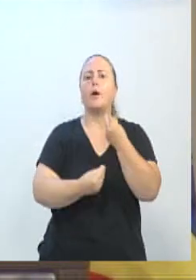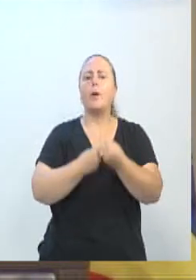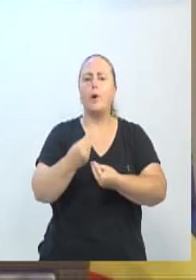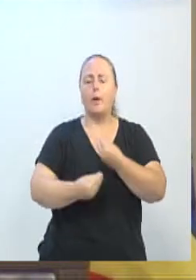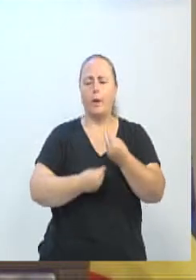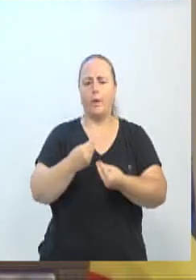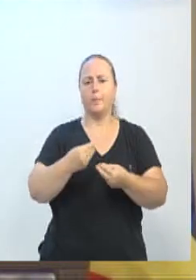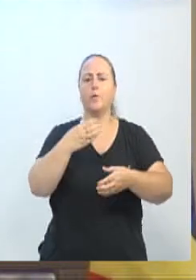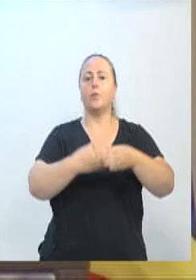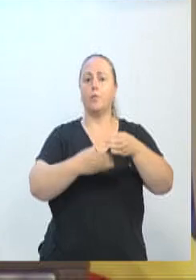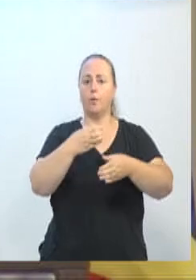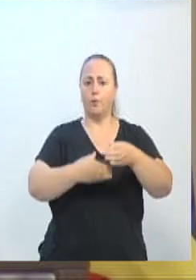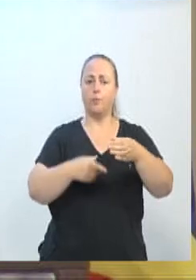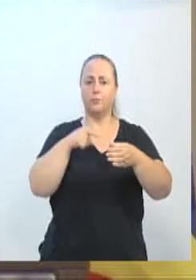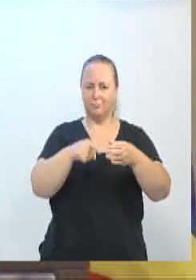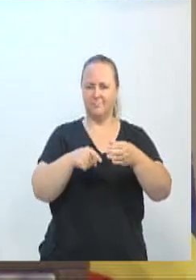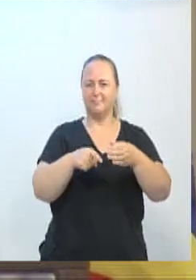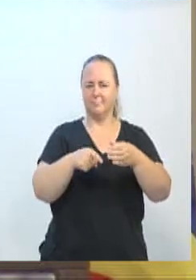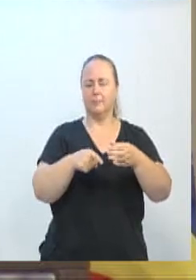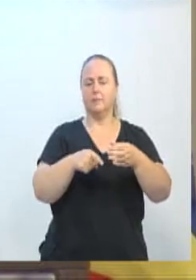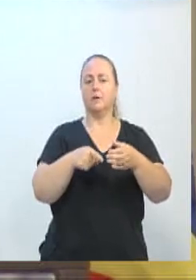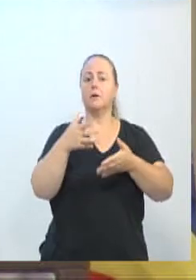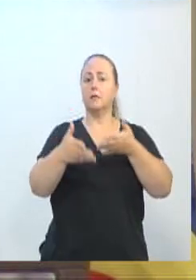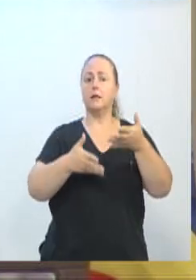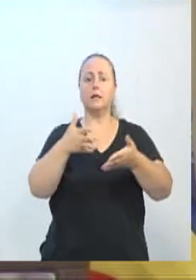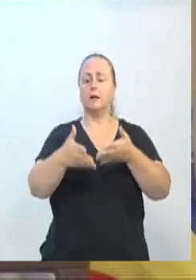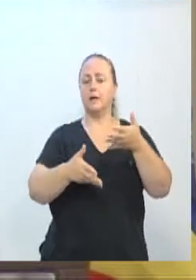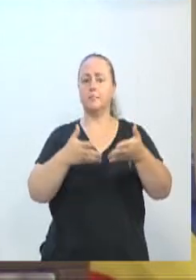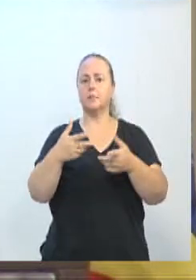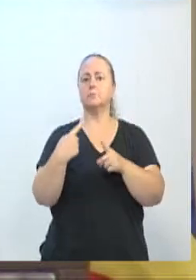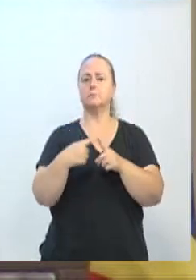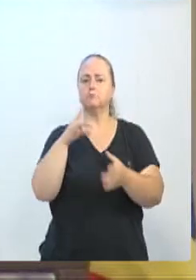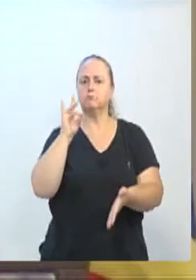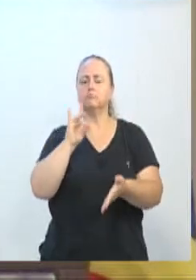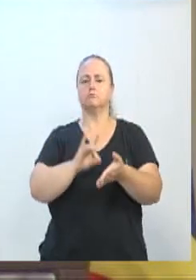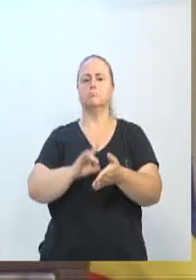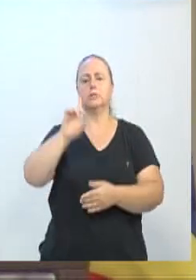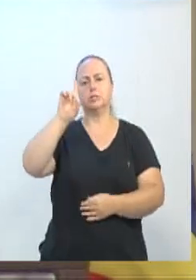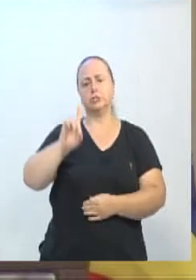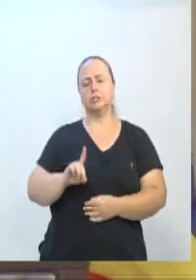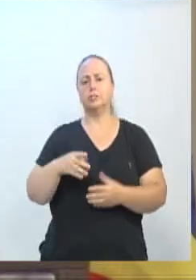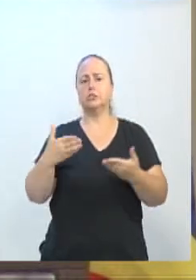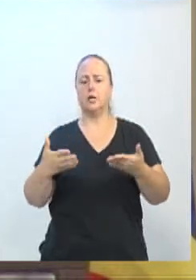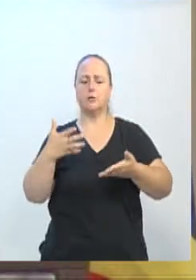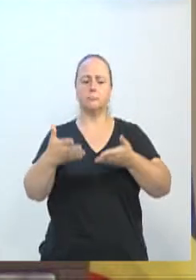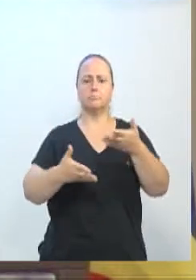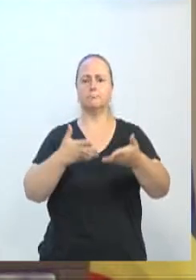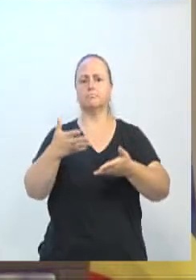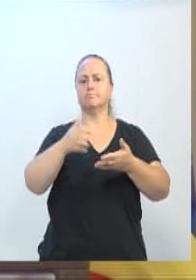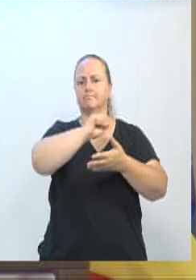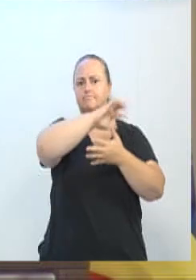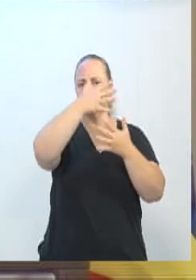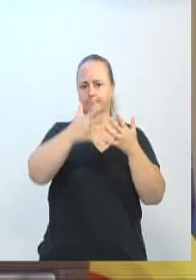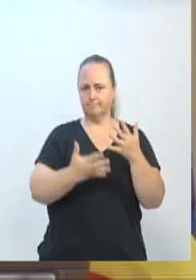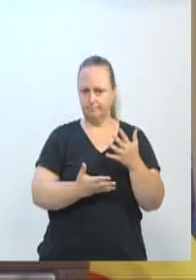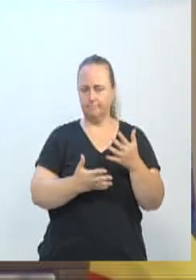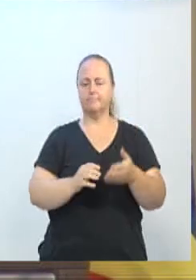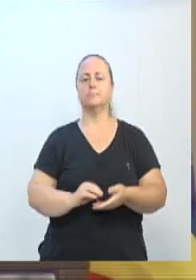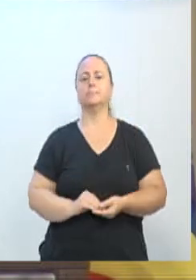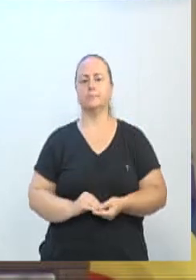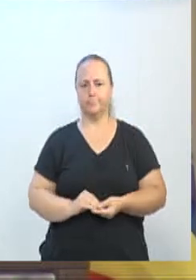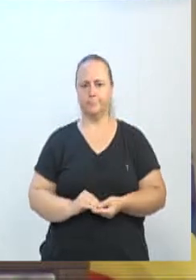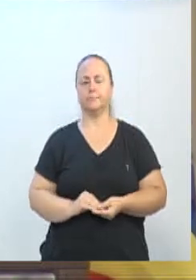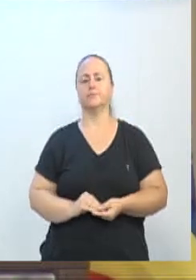libras, já que é um direito, uma vez que é, oficialmente, a língua de sinais, libras, a forma de